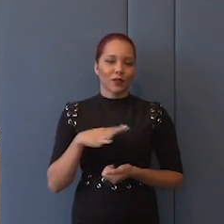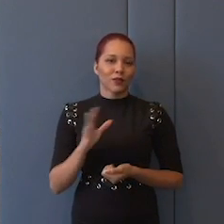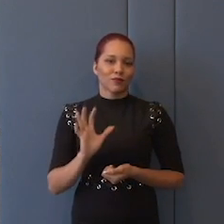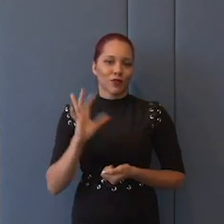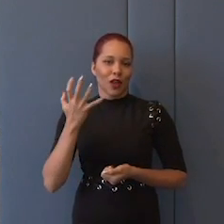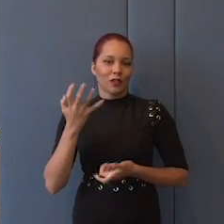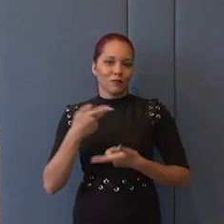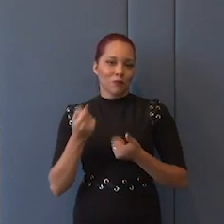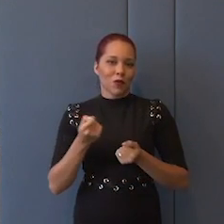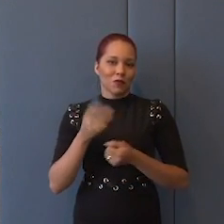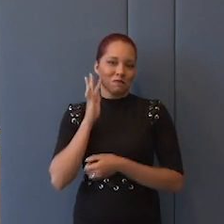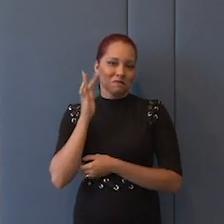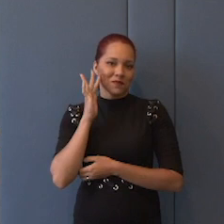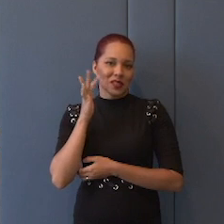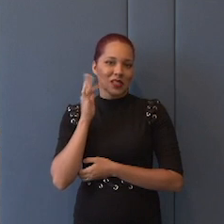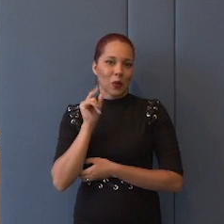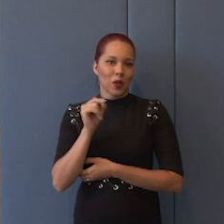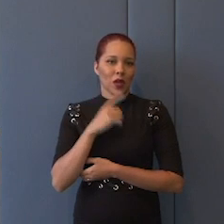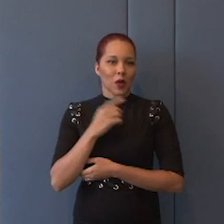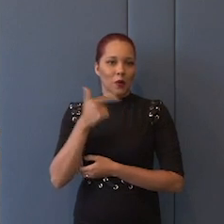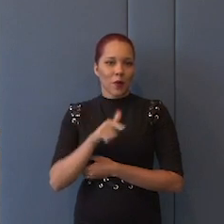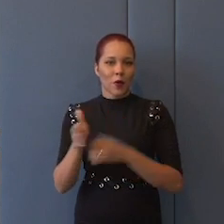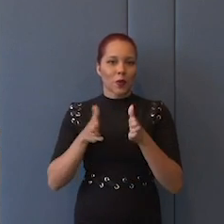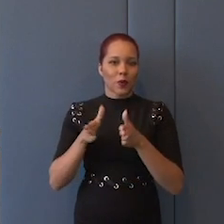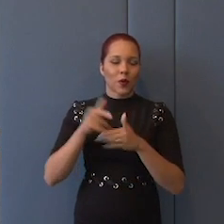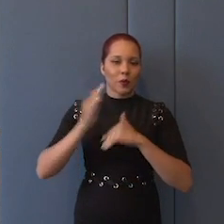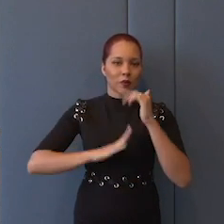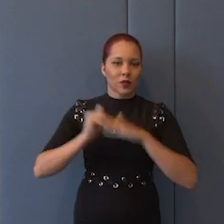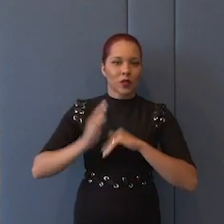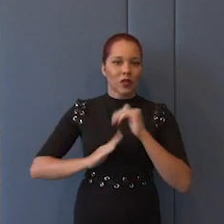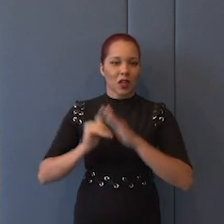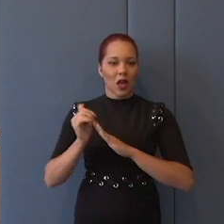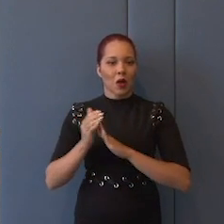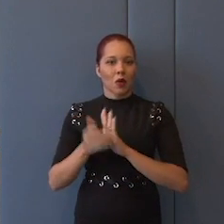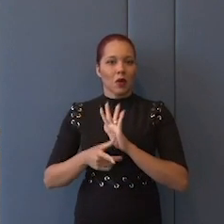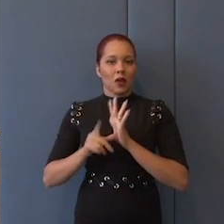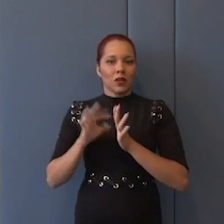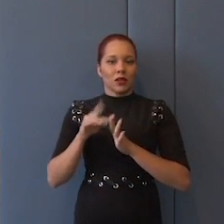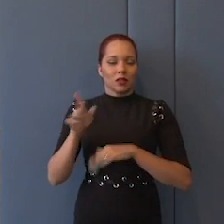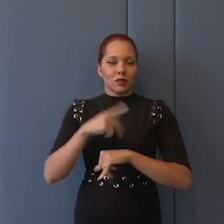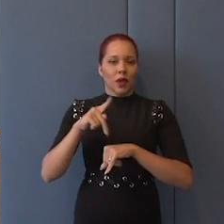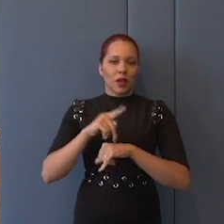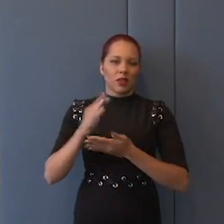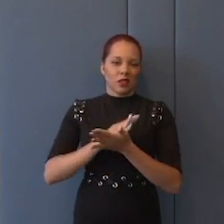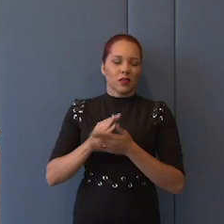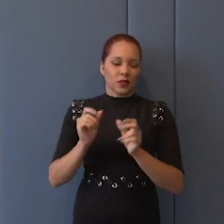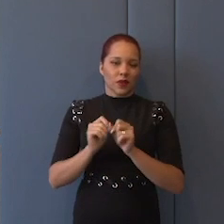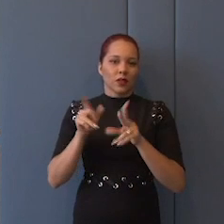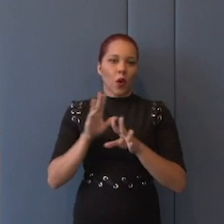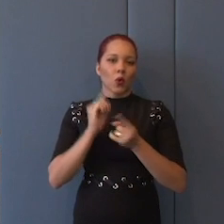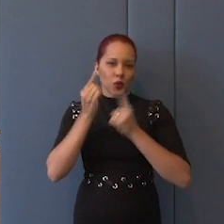você pode imaginar uma reforma constitucional, um plebiscito, como os países às vezes fazem, como o Chile está fazendo,